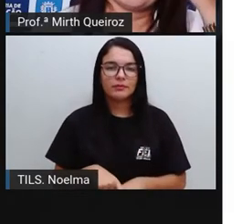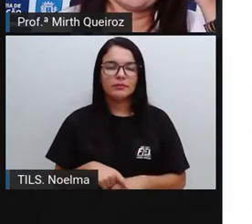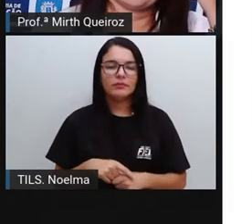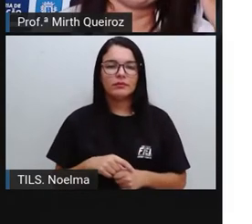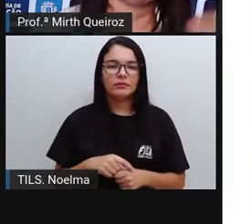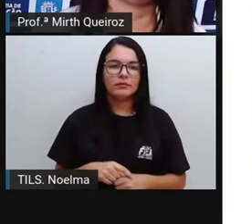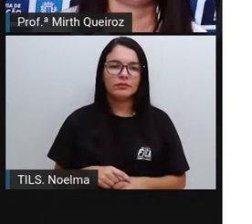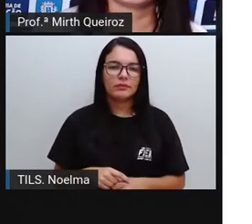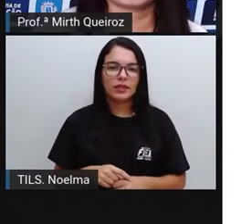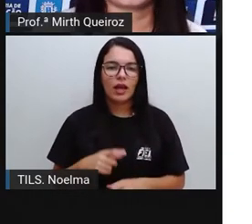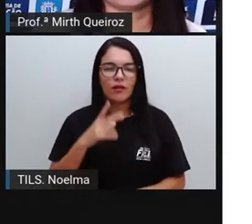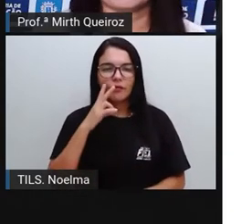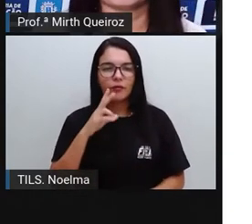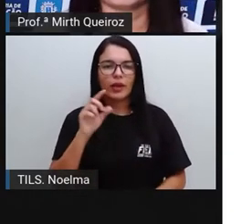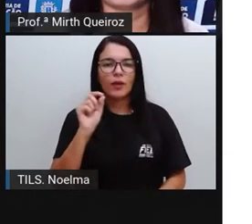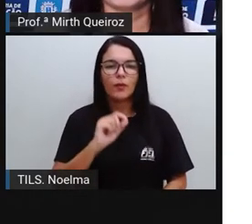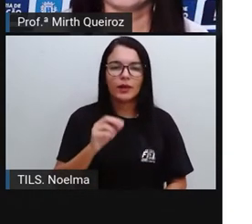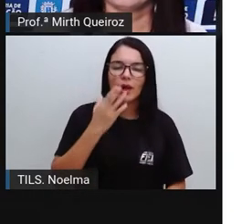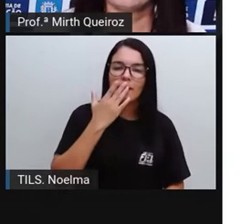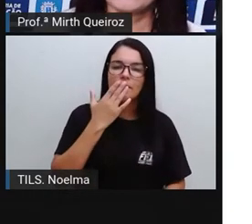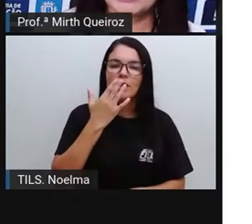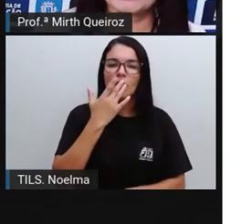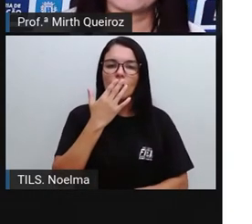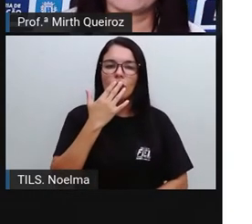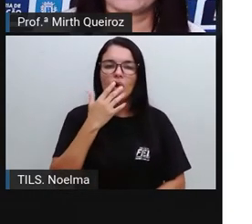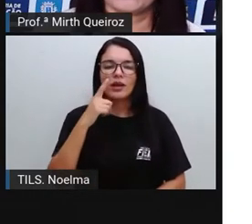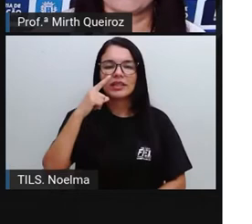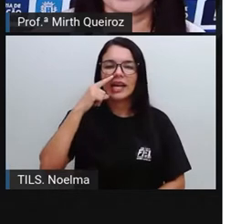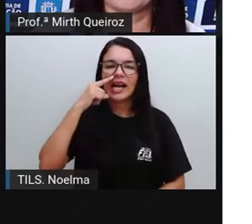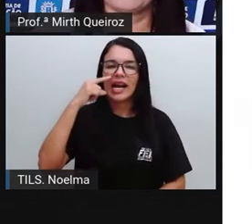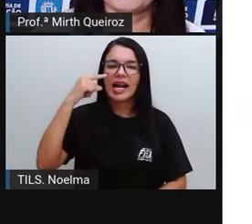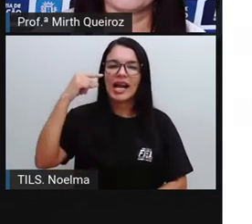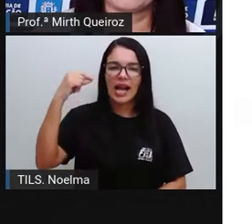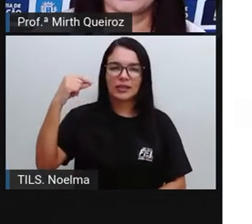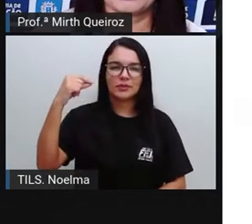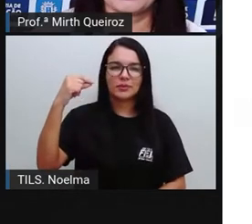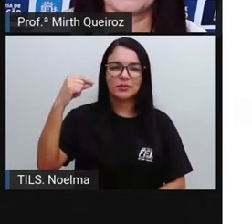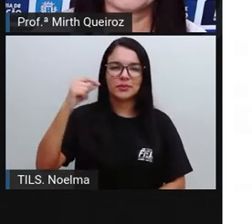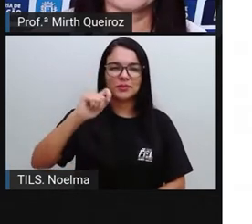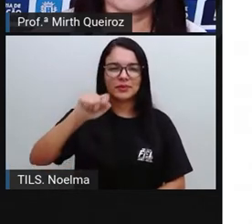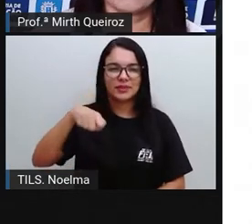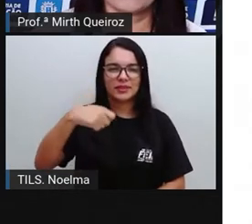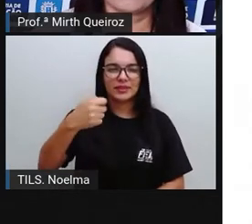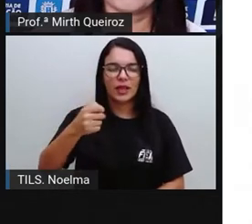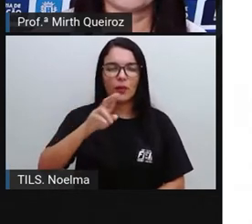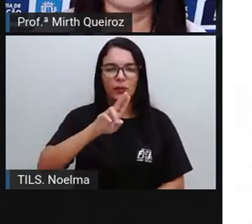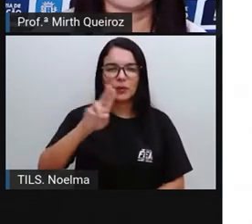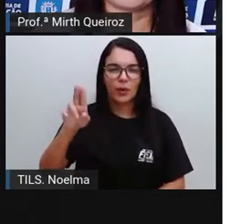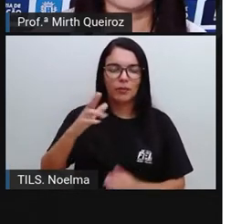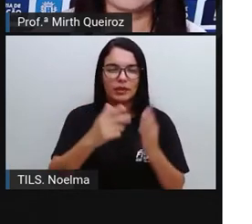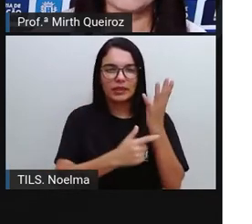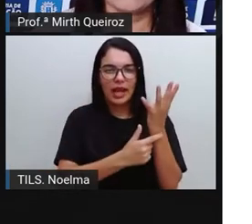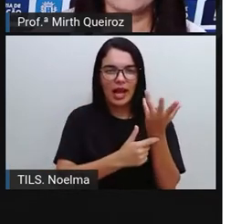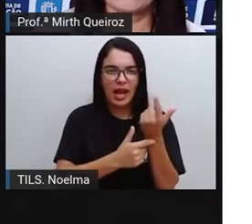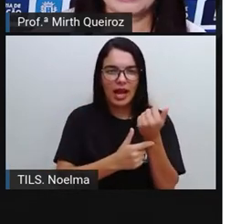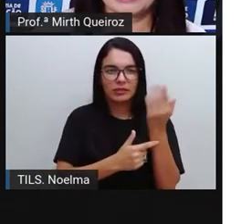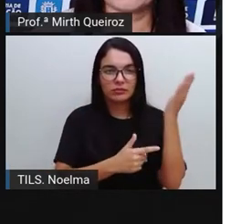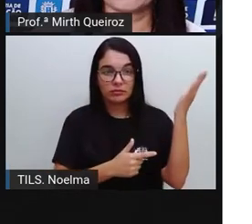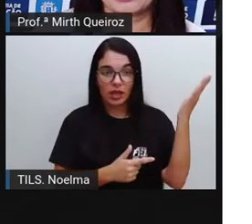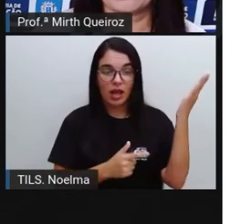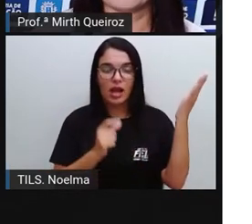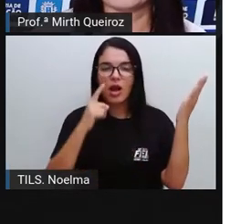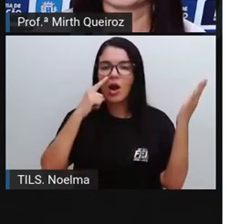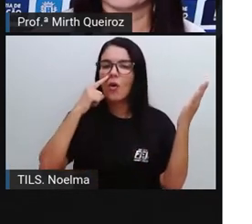a pintura que é chamada de O Gato, de Romero Brito. Essa obra, O